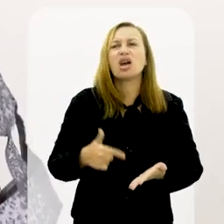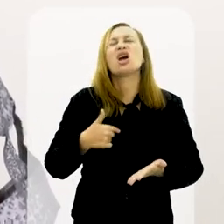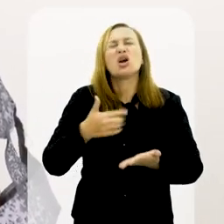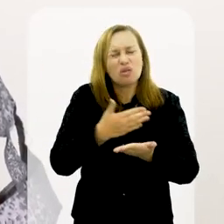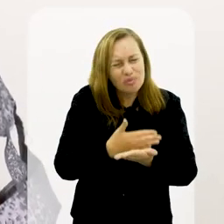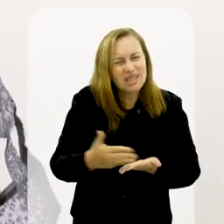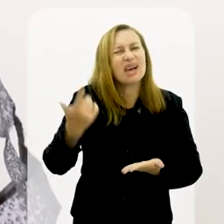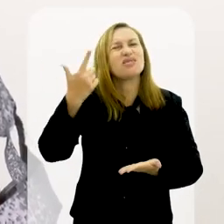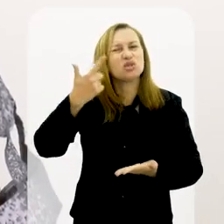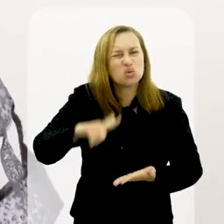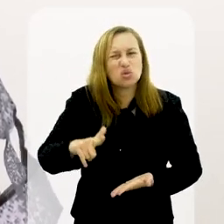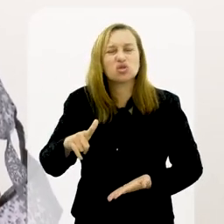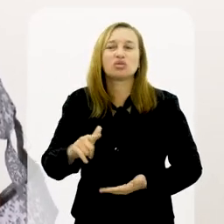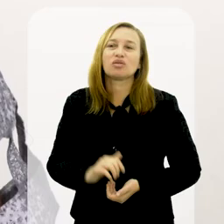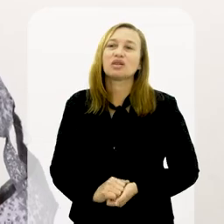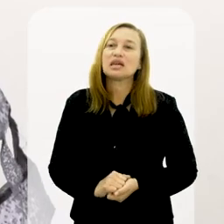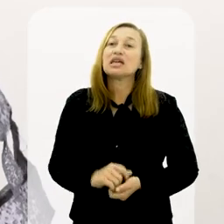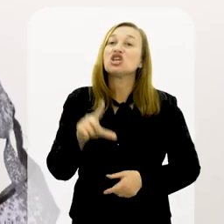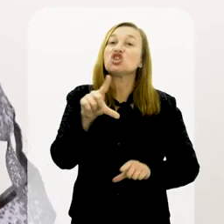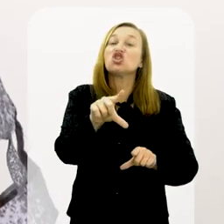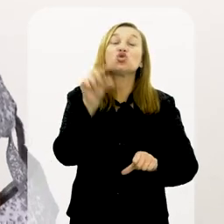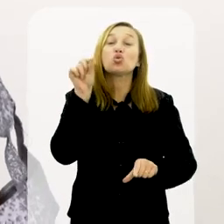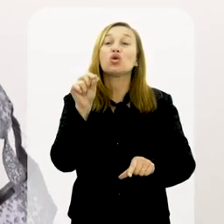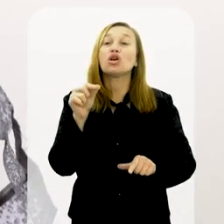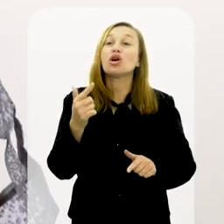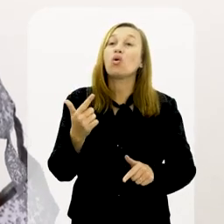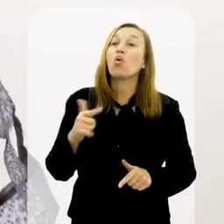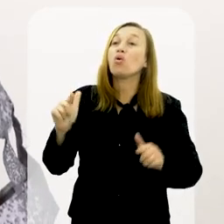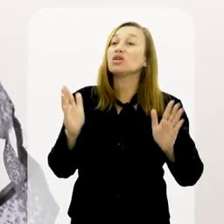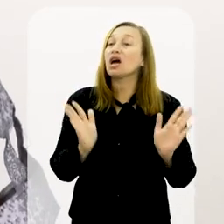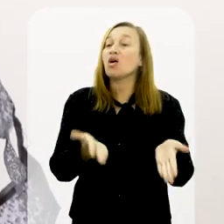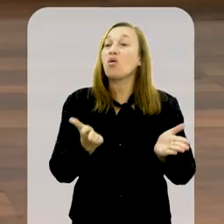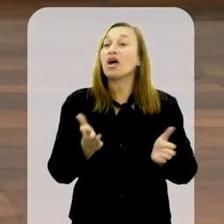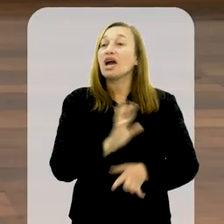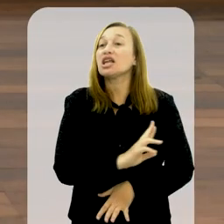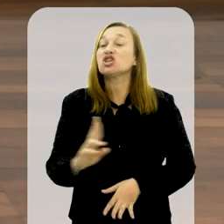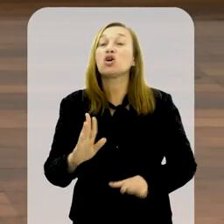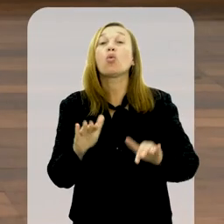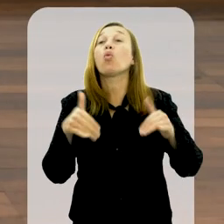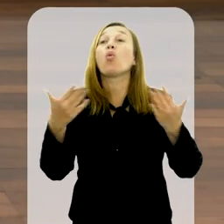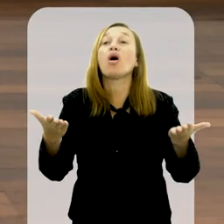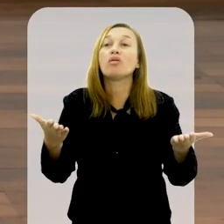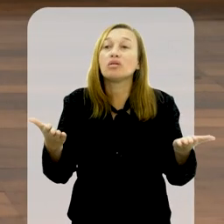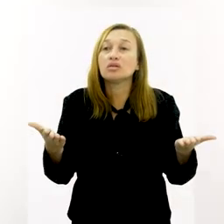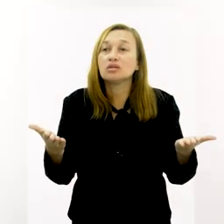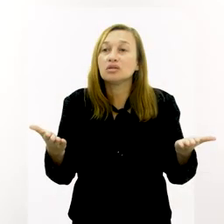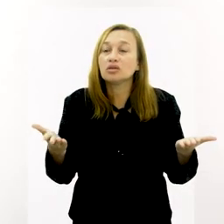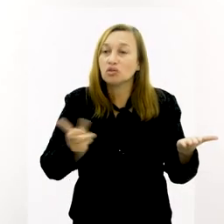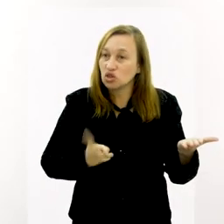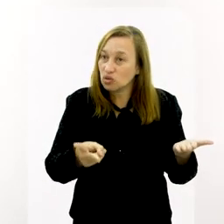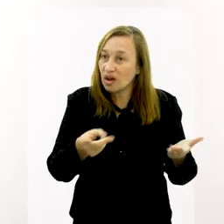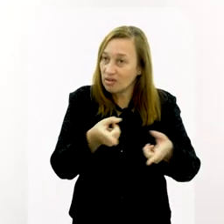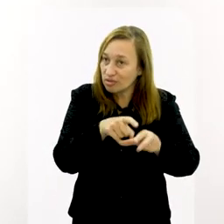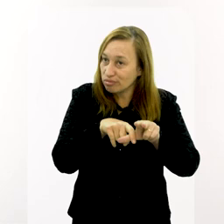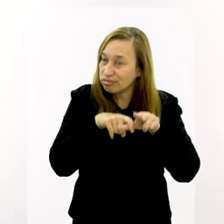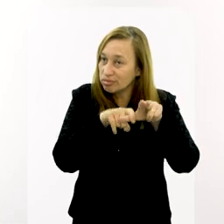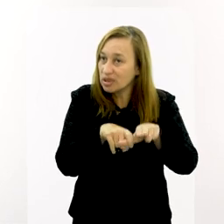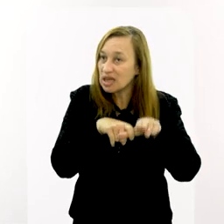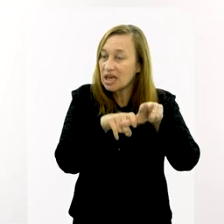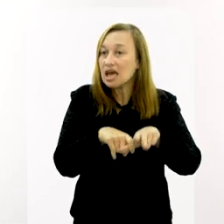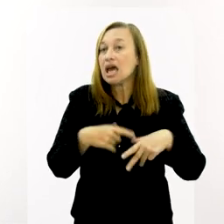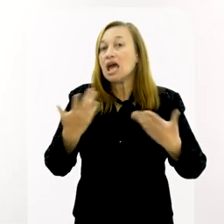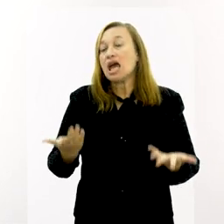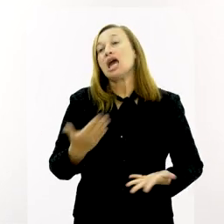tudo de novo, eu começava tudo de novo. Se você tivesse que escolher outra, agora, uma religião, seria